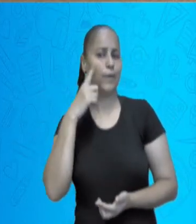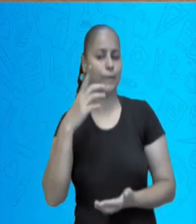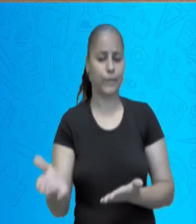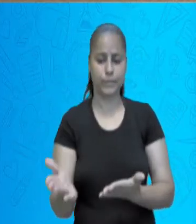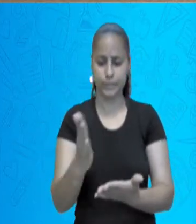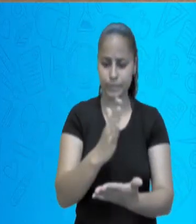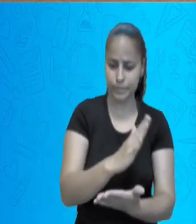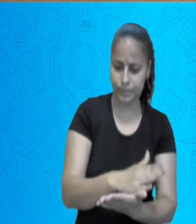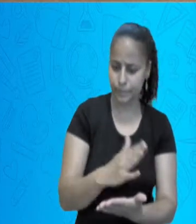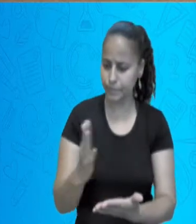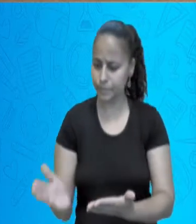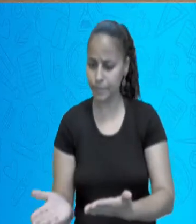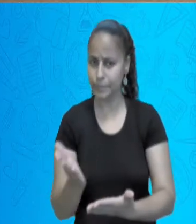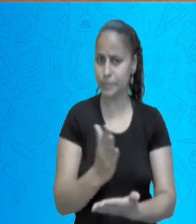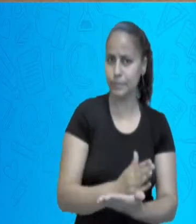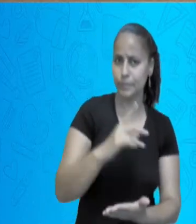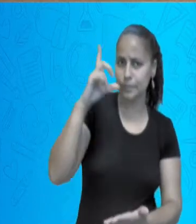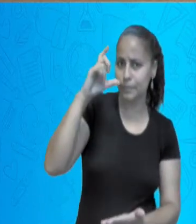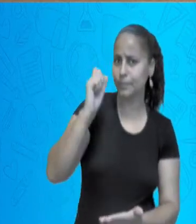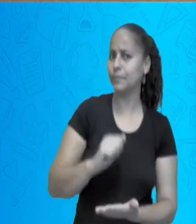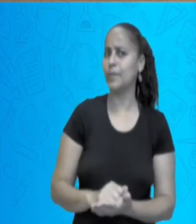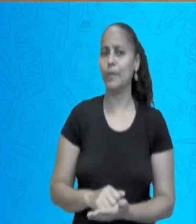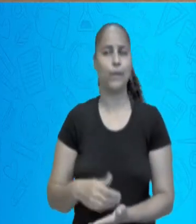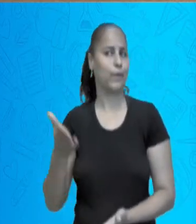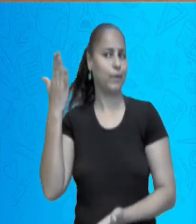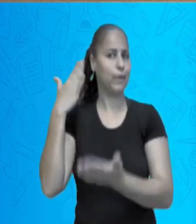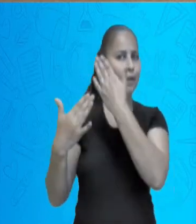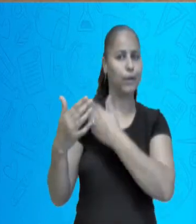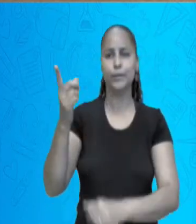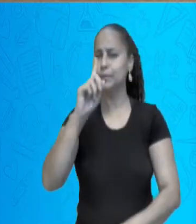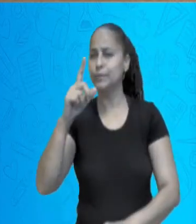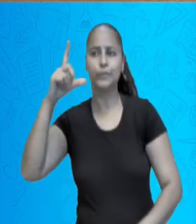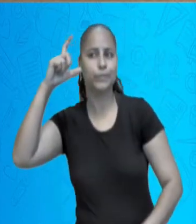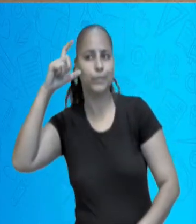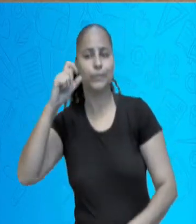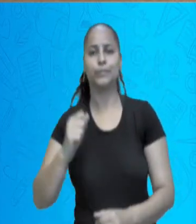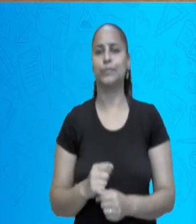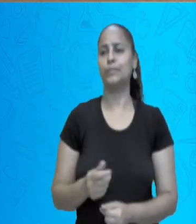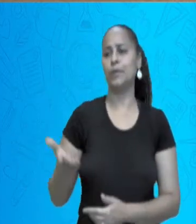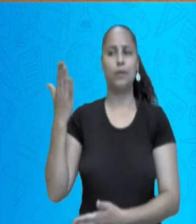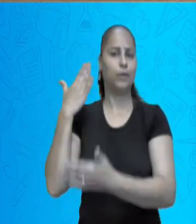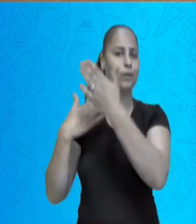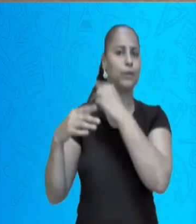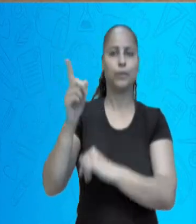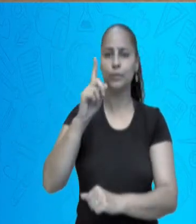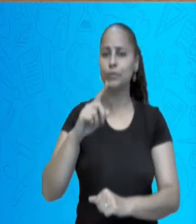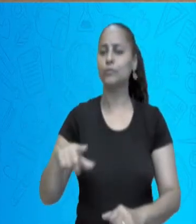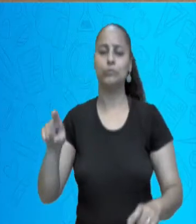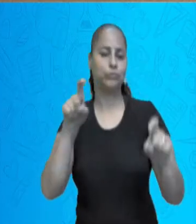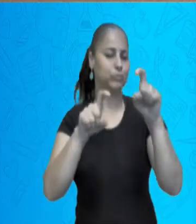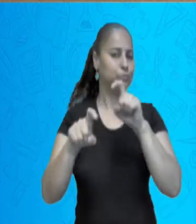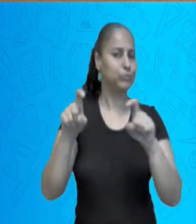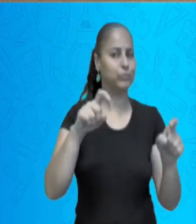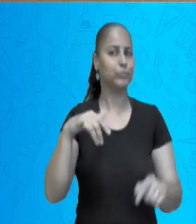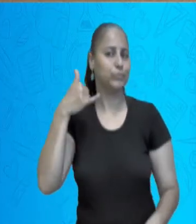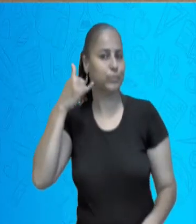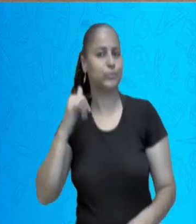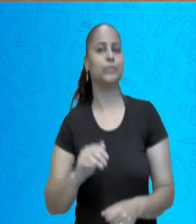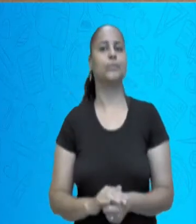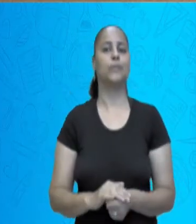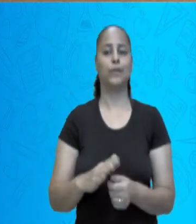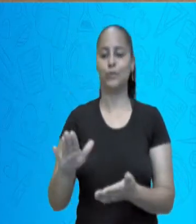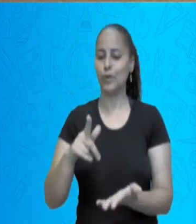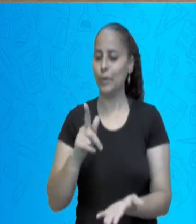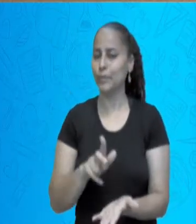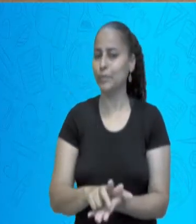Ah, e outra coisa, não existia Facebook, não existia Instagram, onde as fotos ficam nas salvas, não. É só